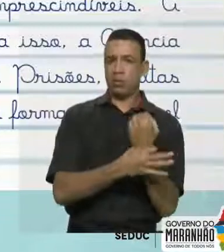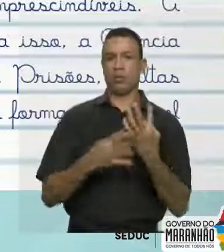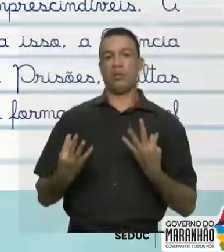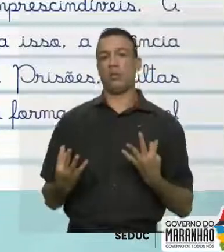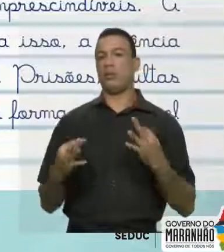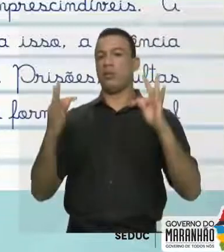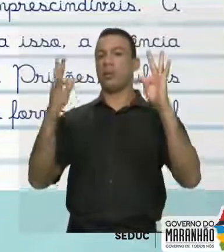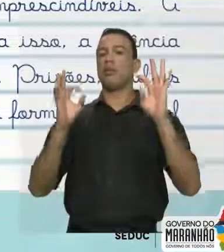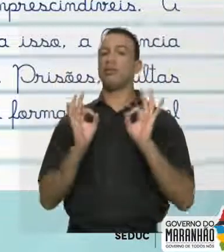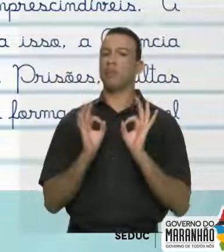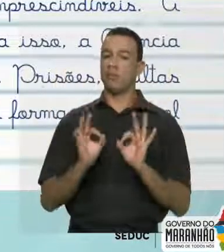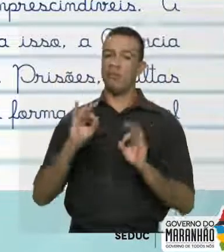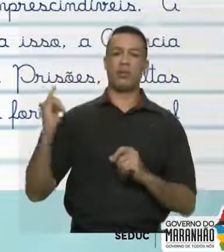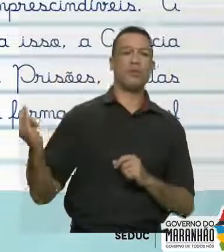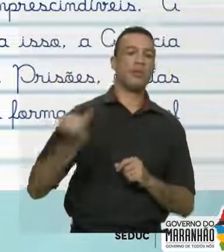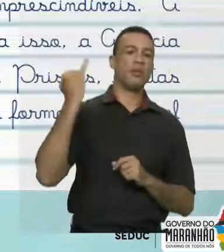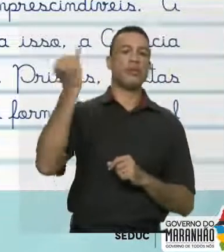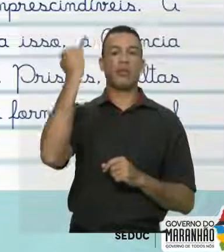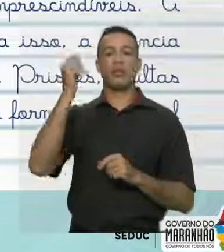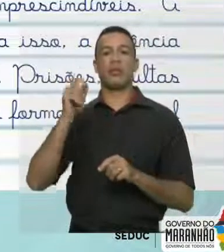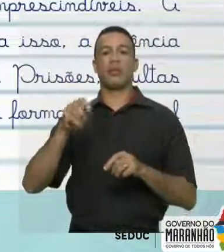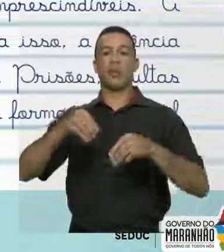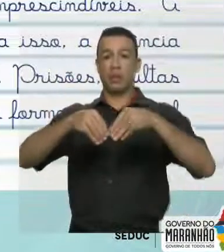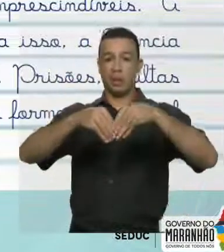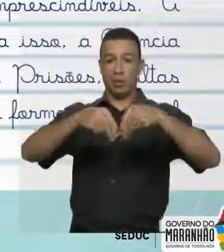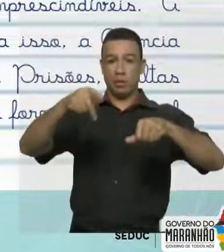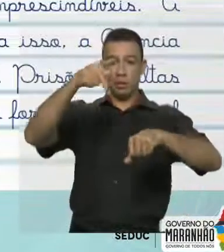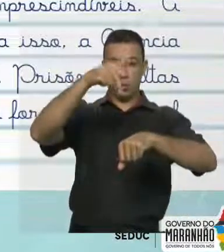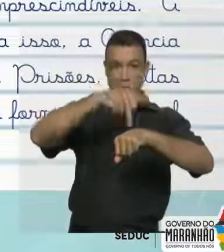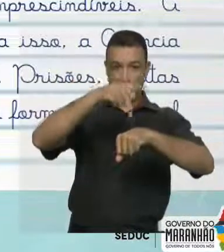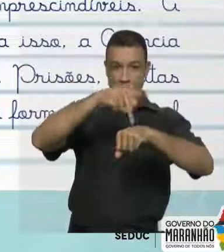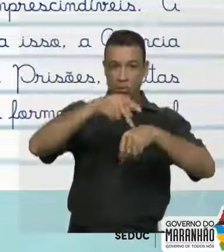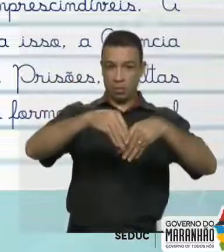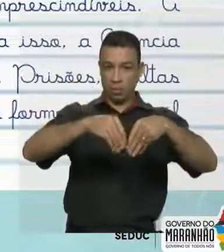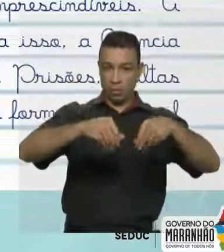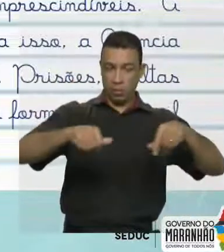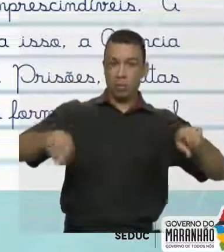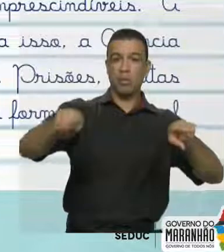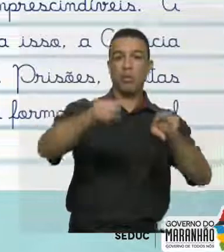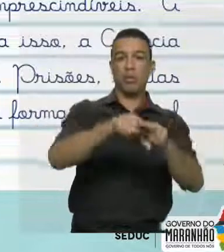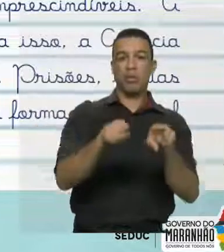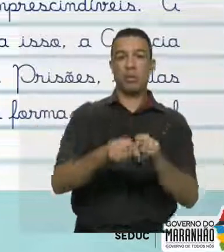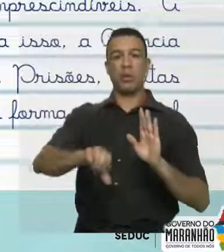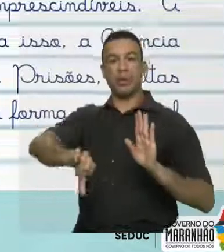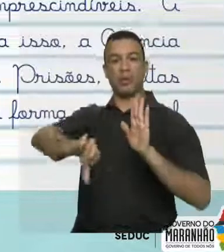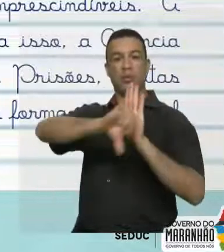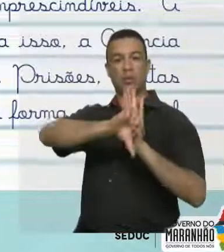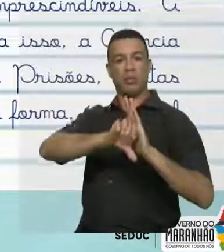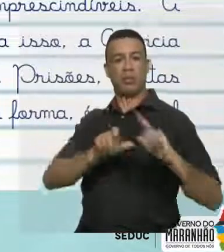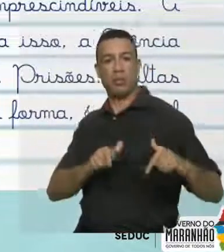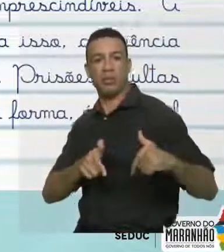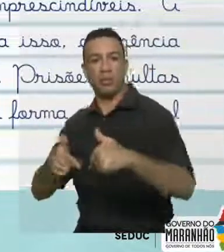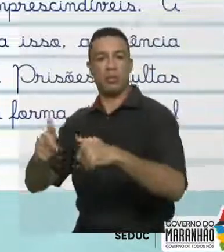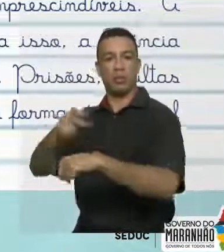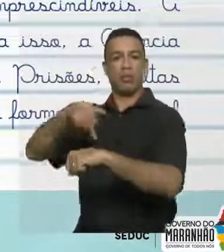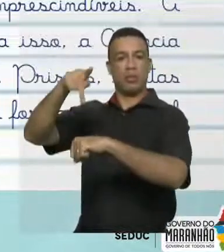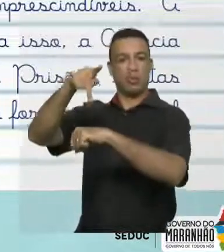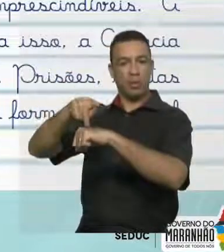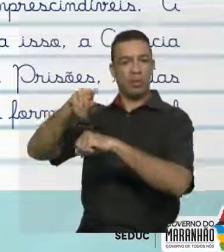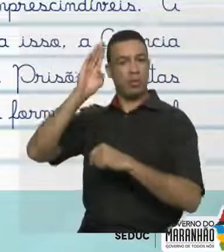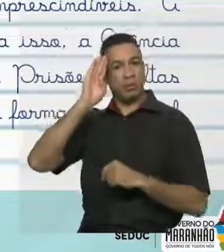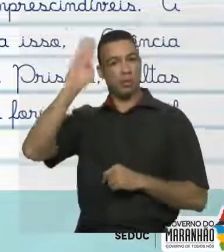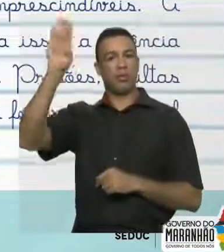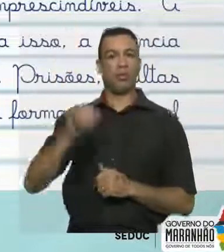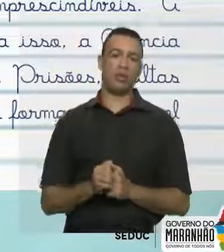é essencial para a segurança nas áreas de mineração e no combate aos crimes ambientais do país. Em segundo lugar,